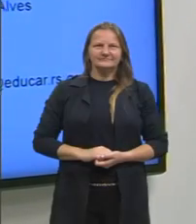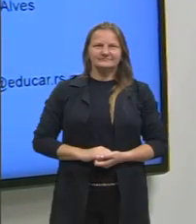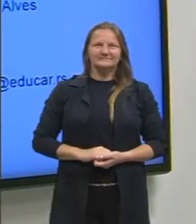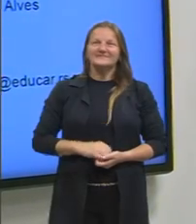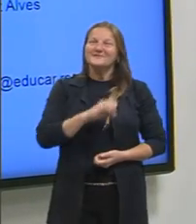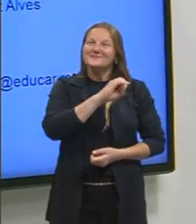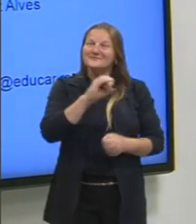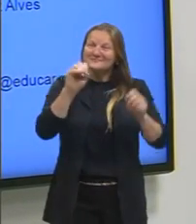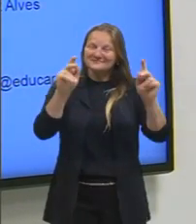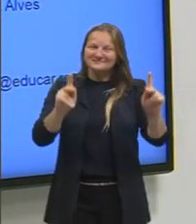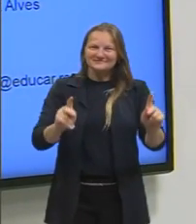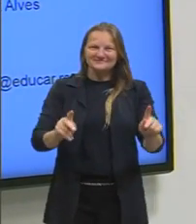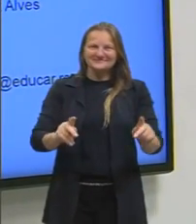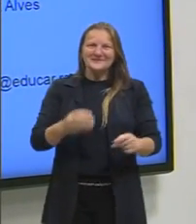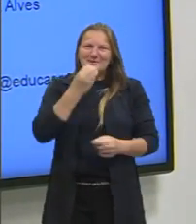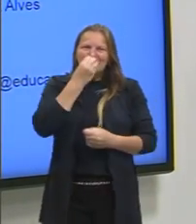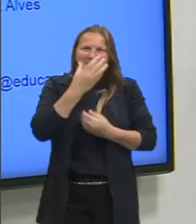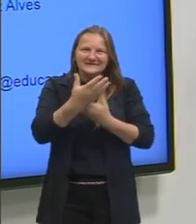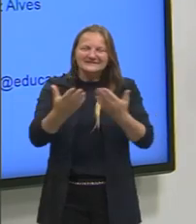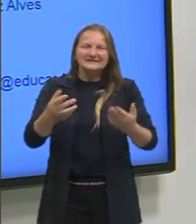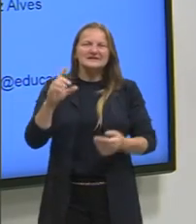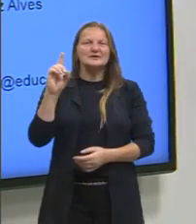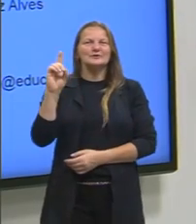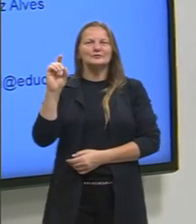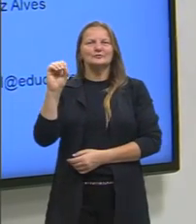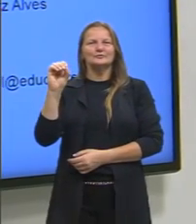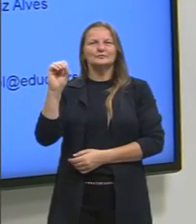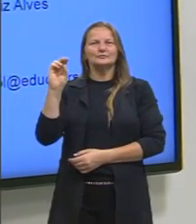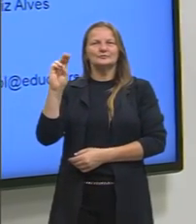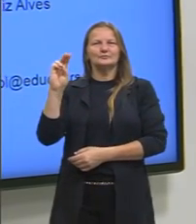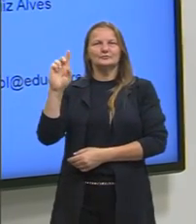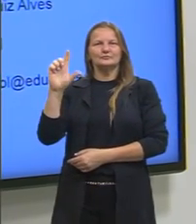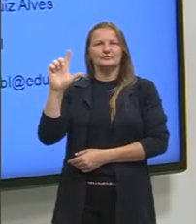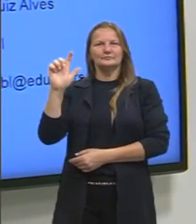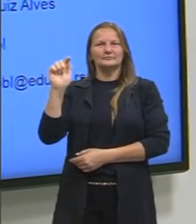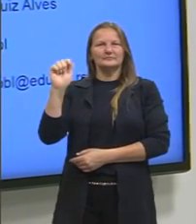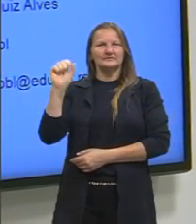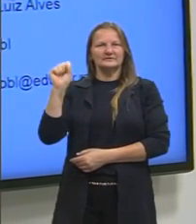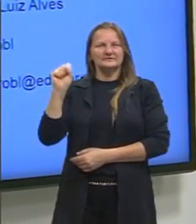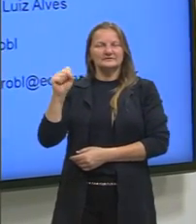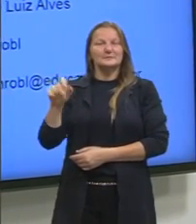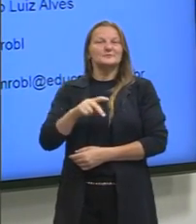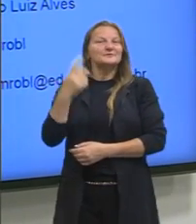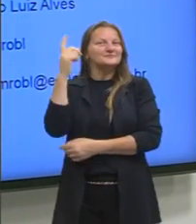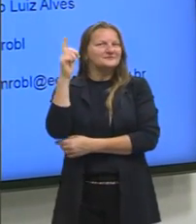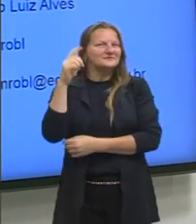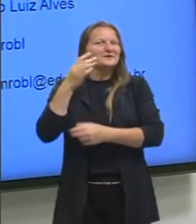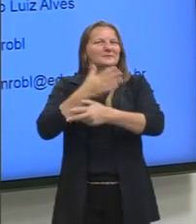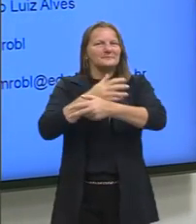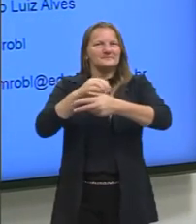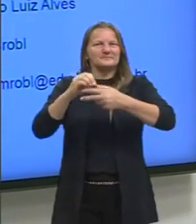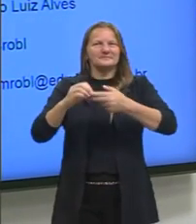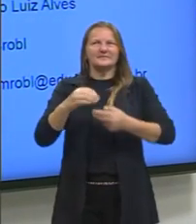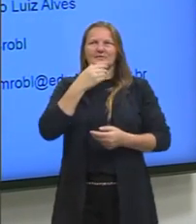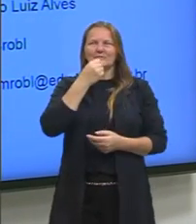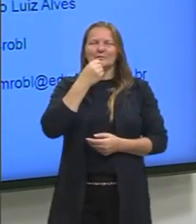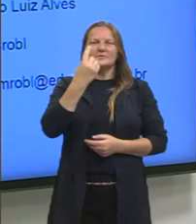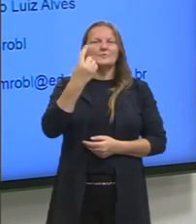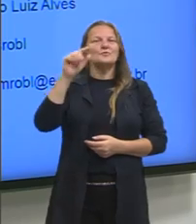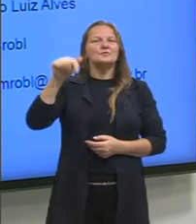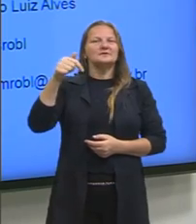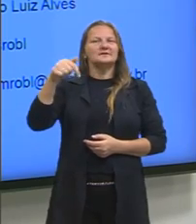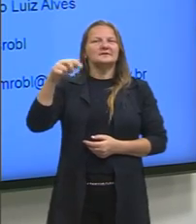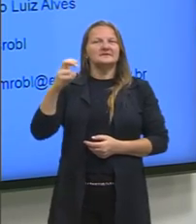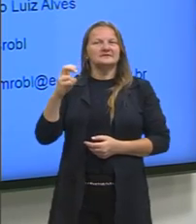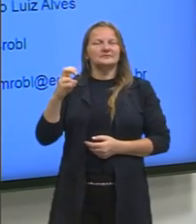Olá, meninos e meninas, tudo bom? Professor Douglas, o professor de Geografia do nosso projeto pré-ENEM. Eu sou um homem de 1,75m,